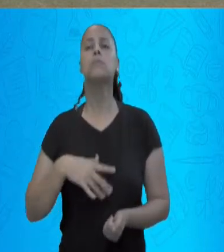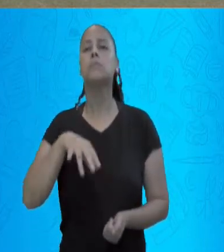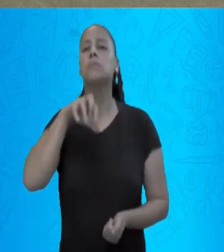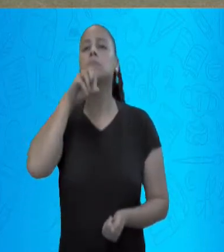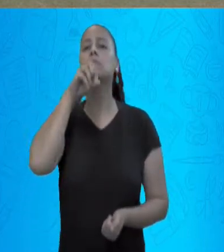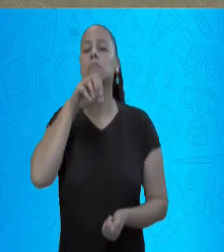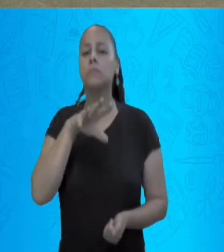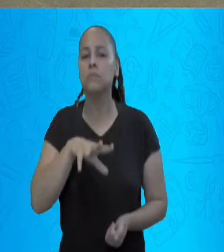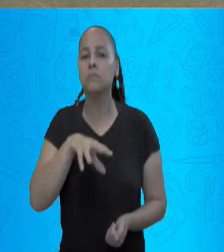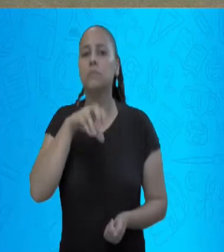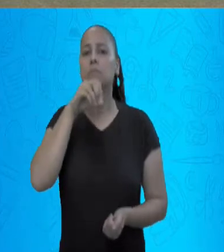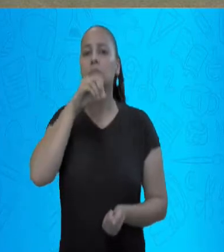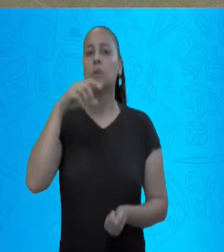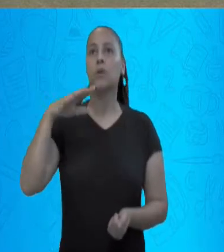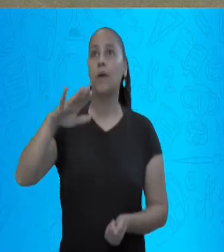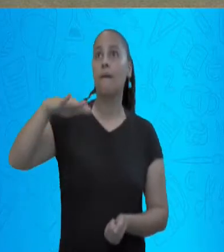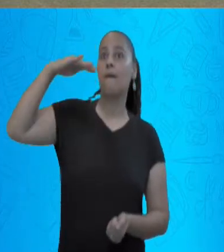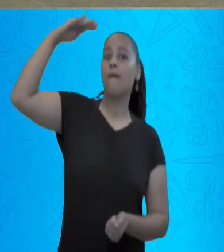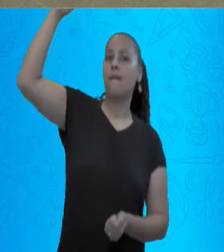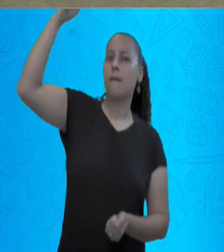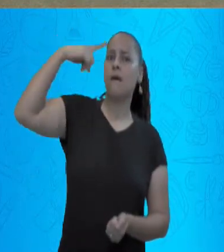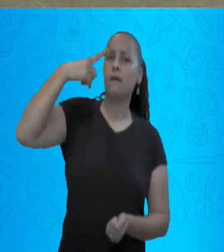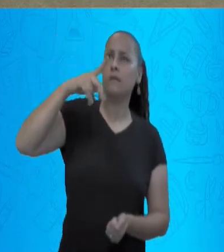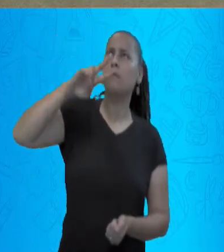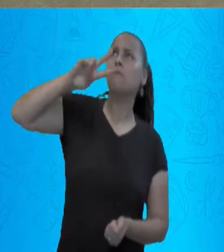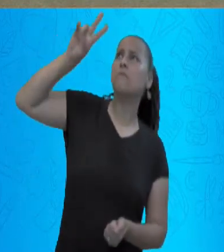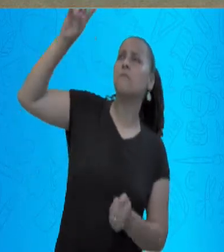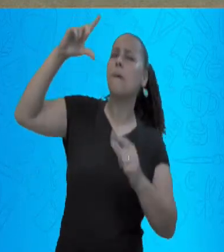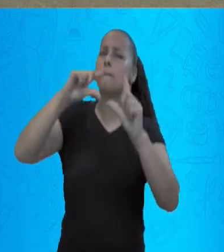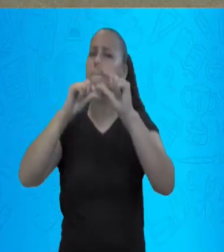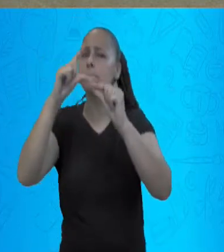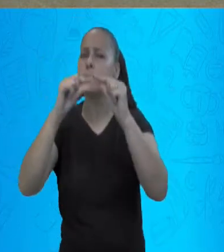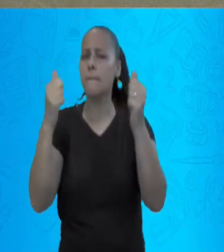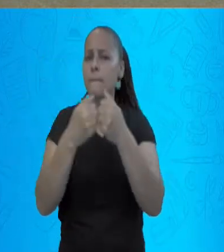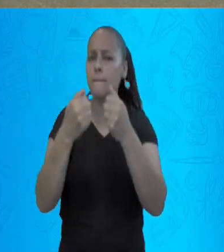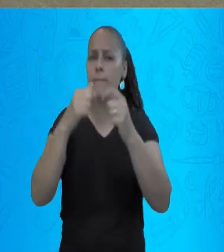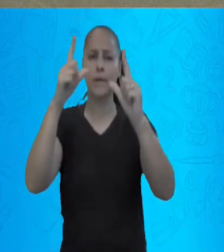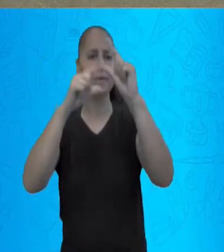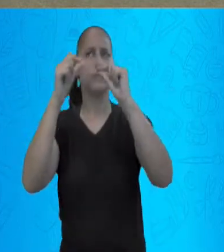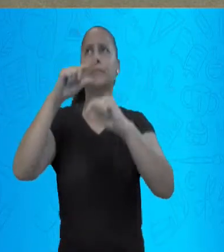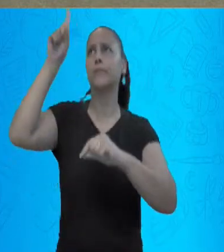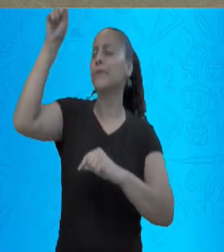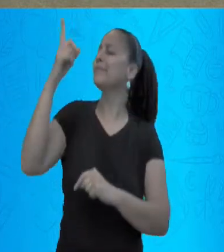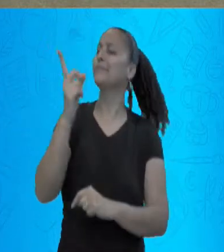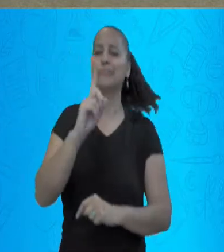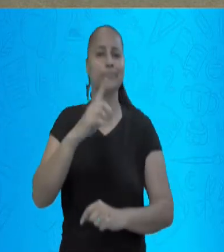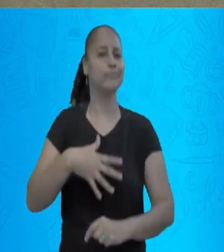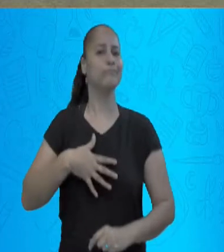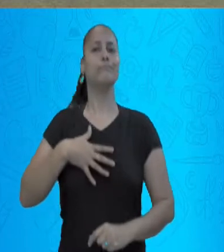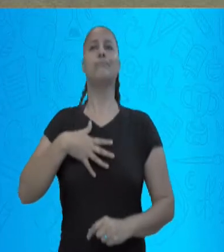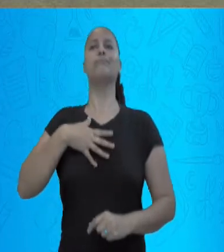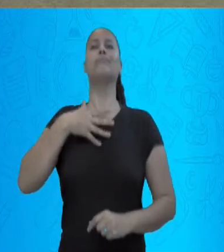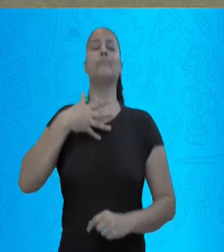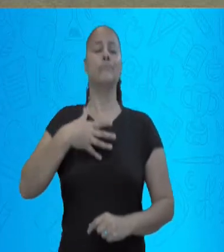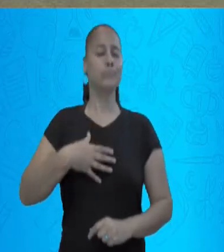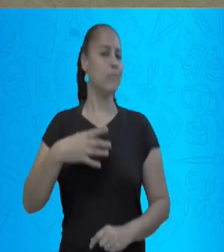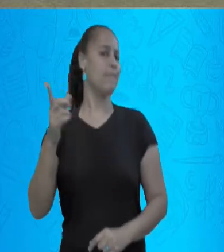Mas lá em cima, no espaço, tem ar não. Lá não tem ar. Ou